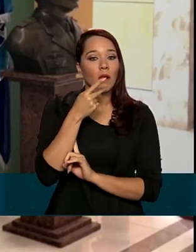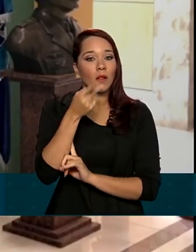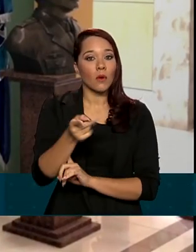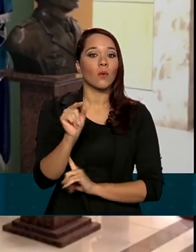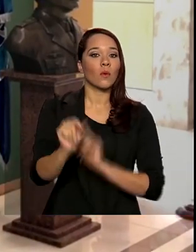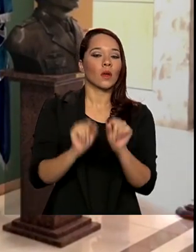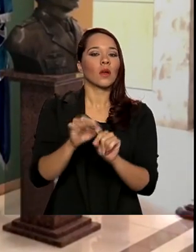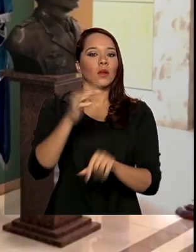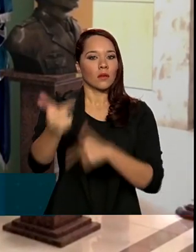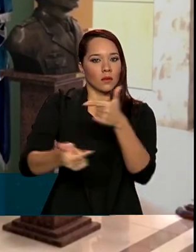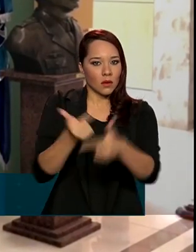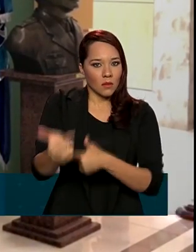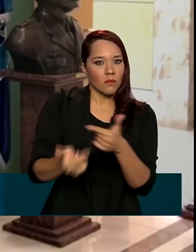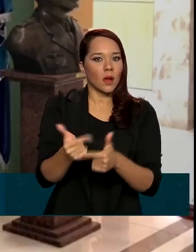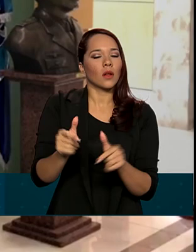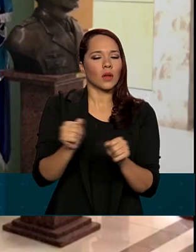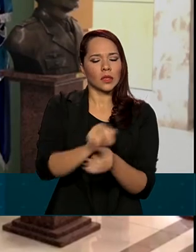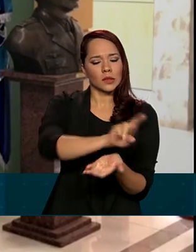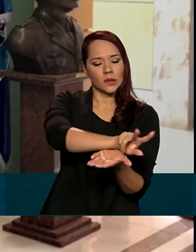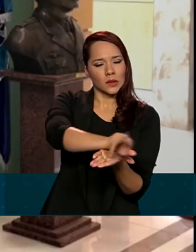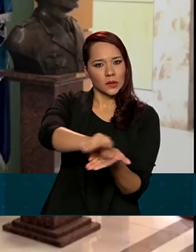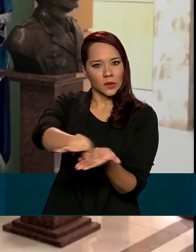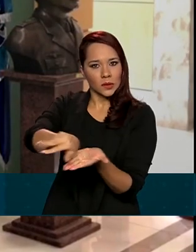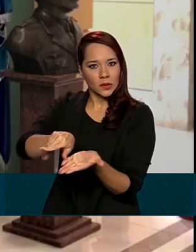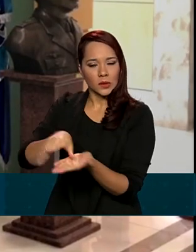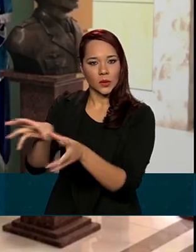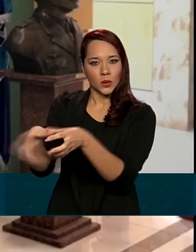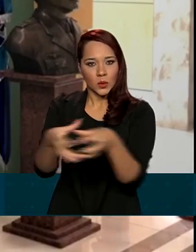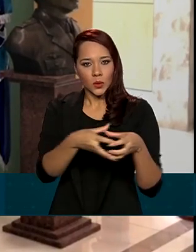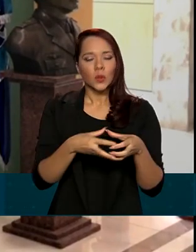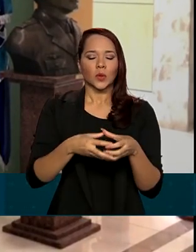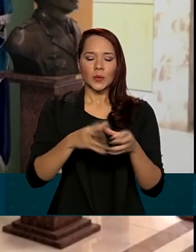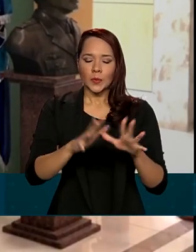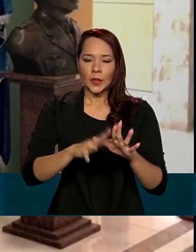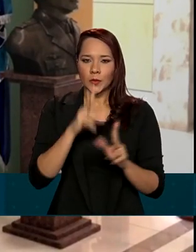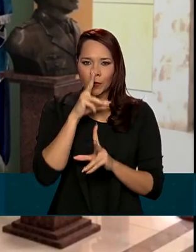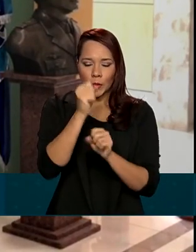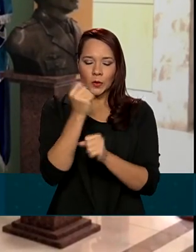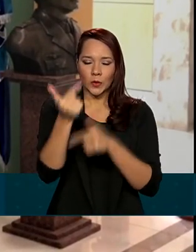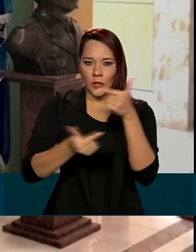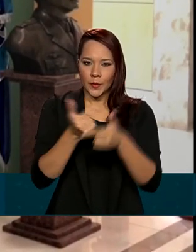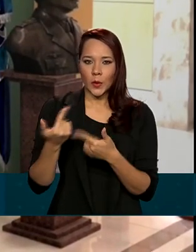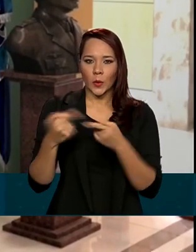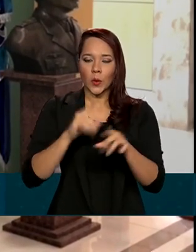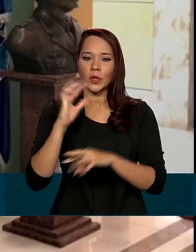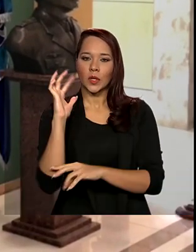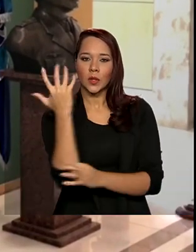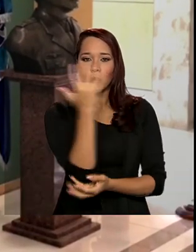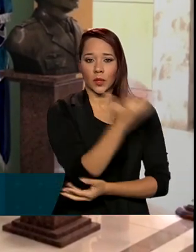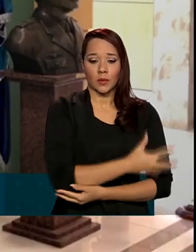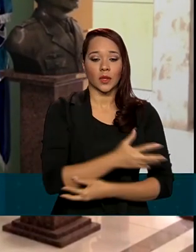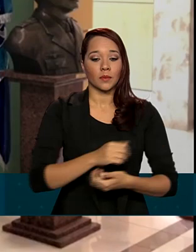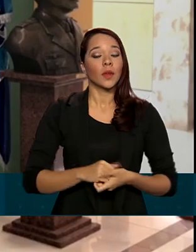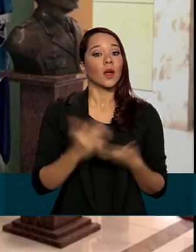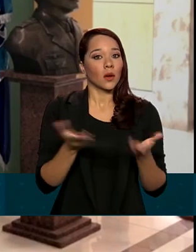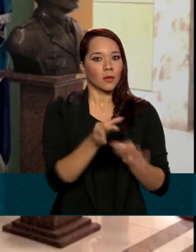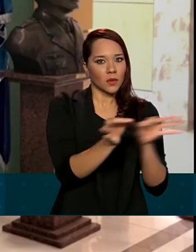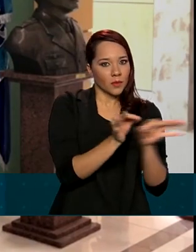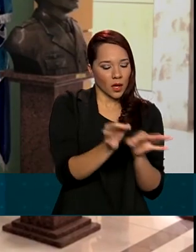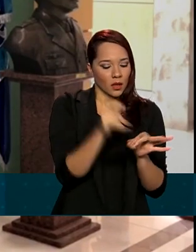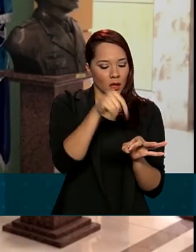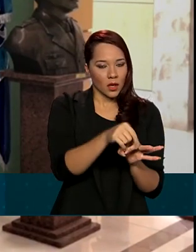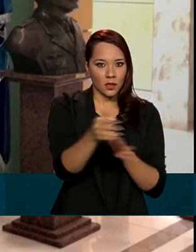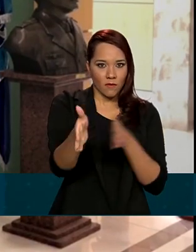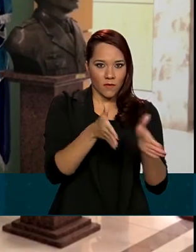o trabalho coordenado entre vários órgãos vai intensificar o combate às queimadas. Estão preparados exatamente para passar dessa fase,